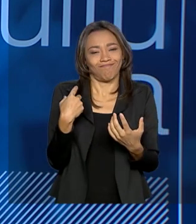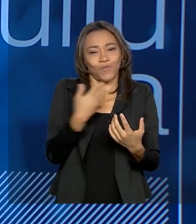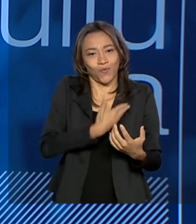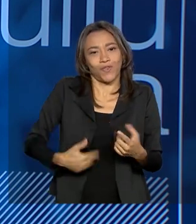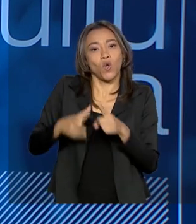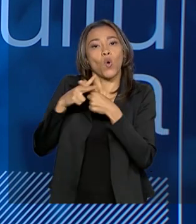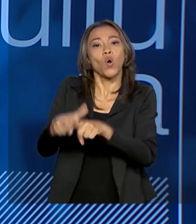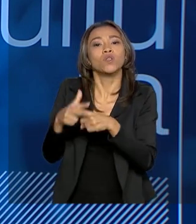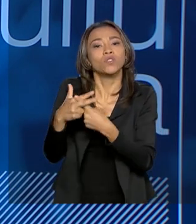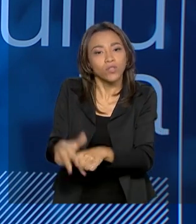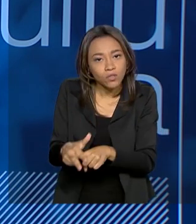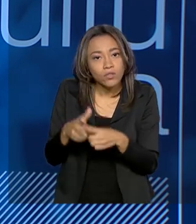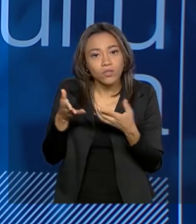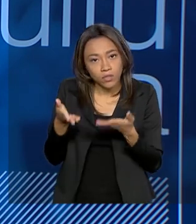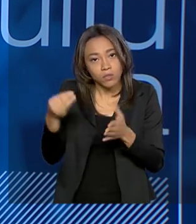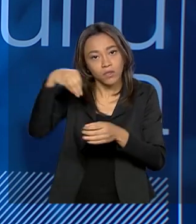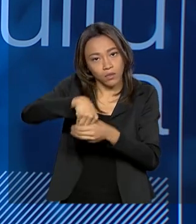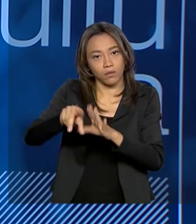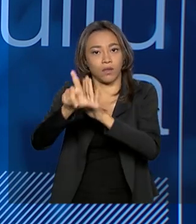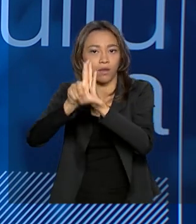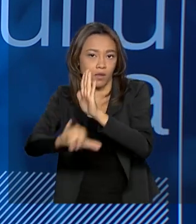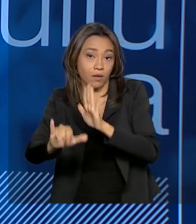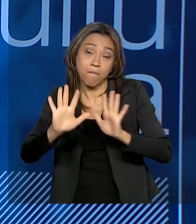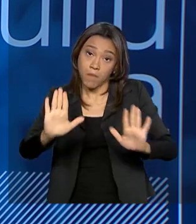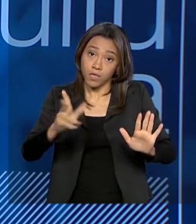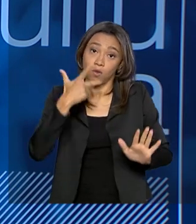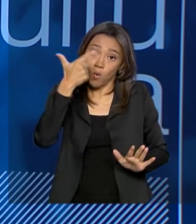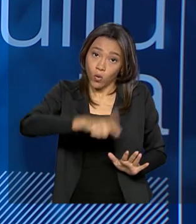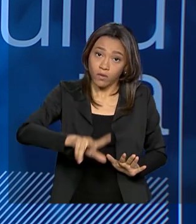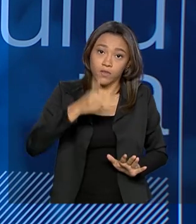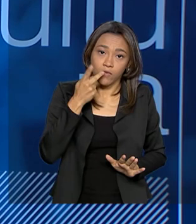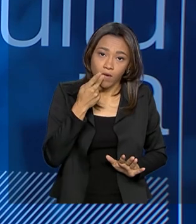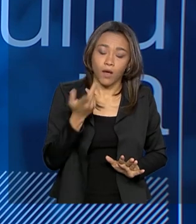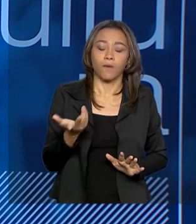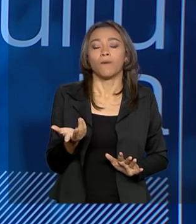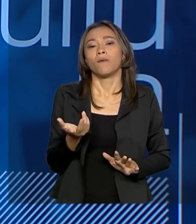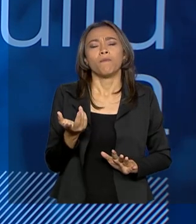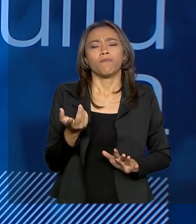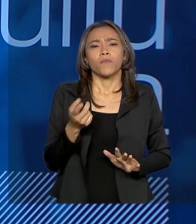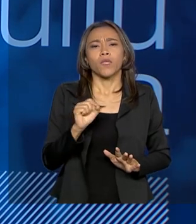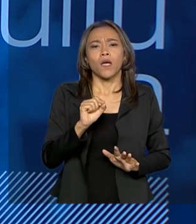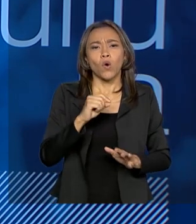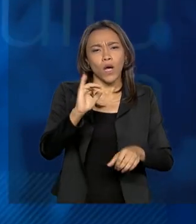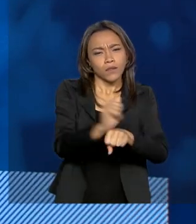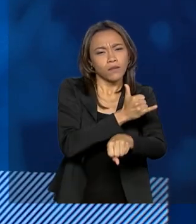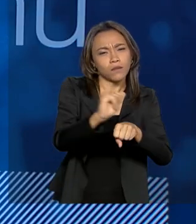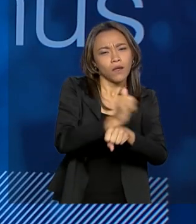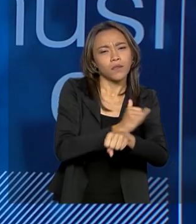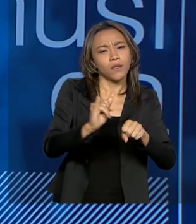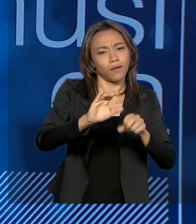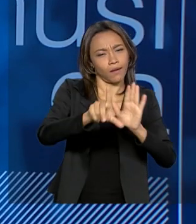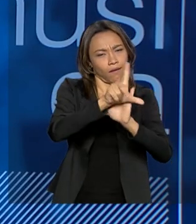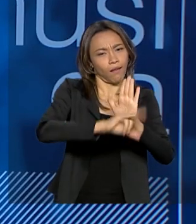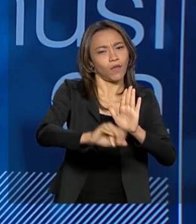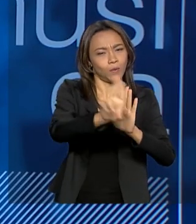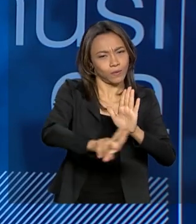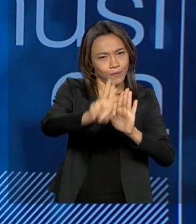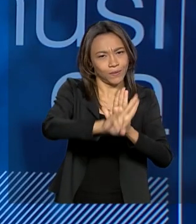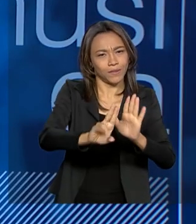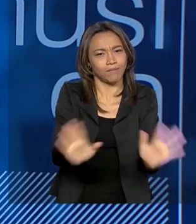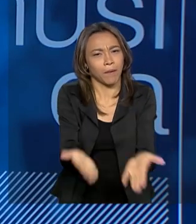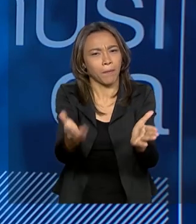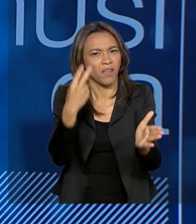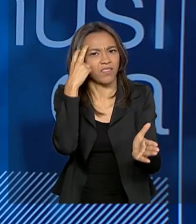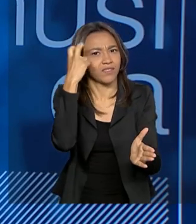ali dentro da instituição normativa da Lei Rouanet. Mas, repito, o mecanismo de incentivo da Lei Rouanet é um mecanismo muito